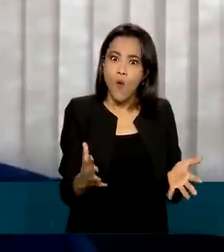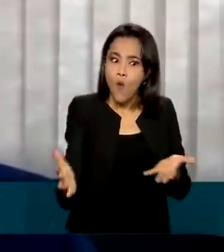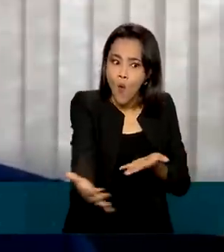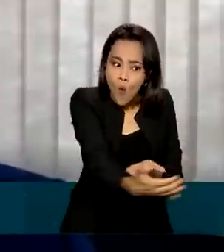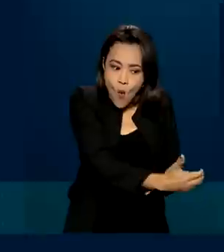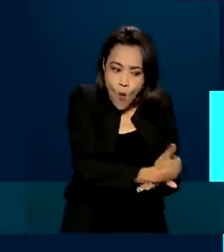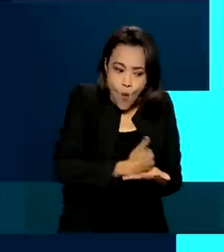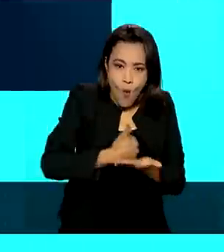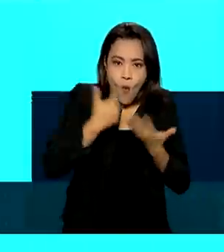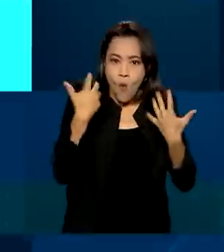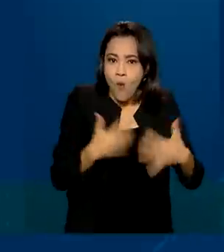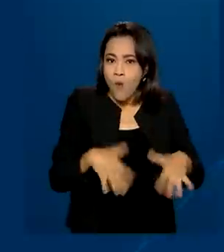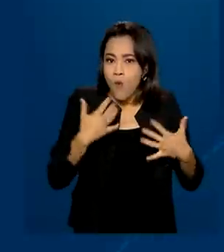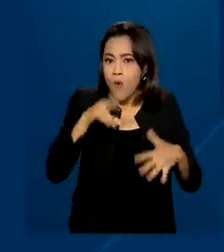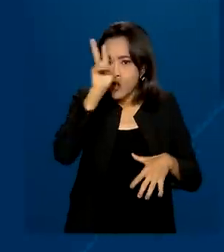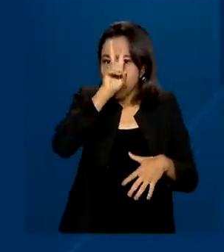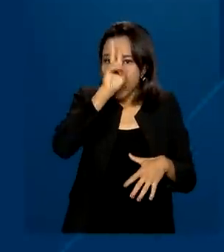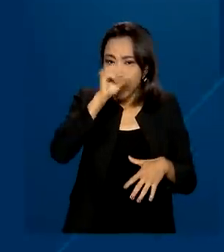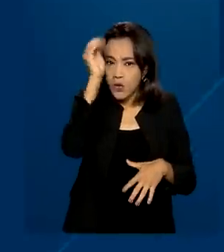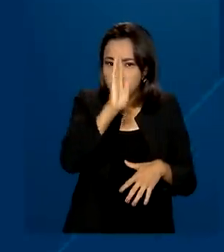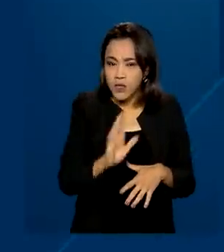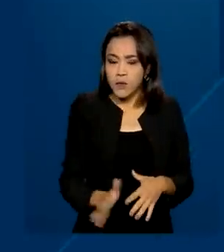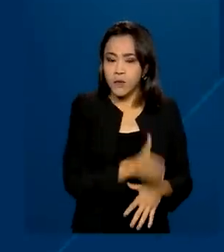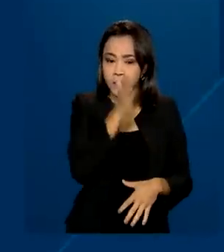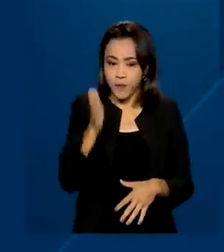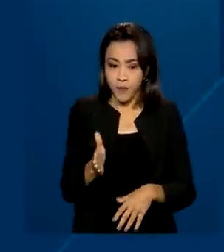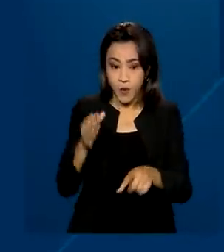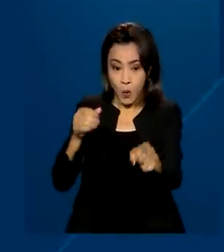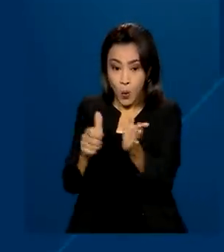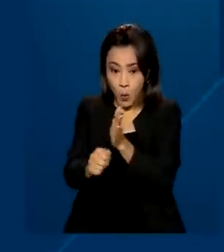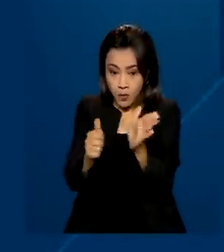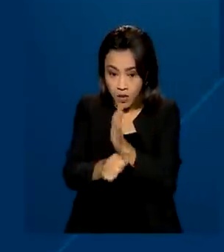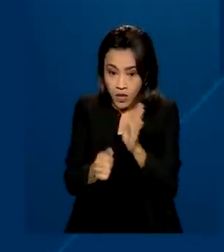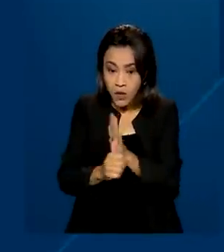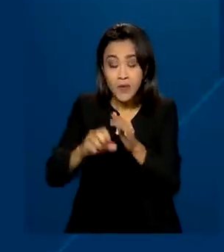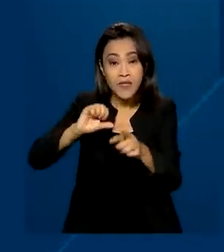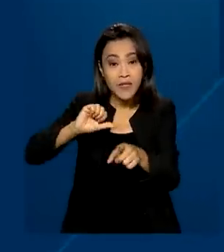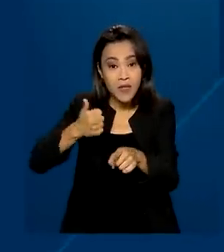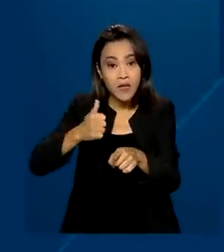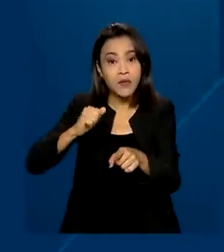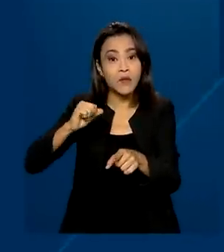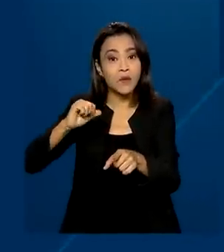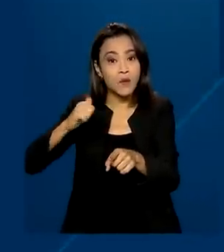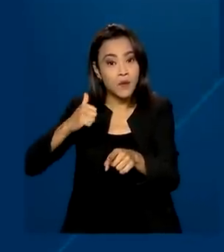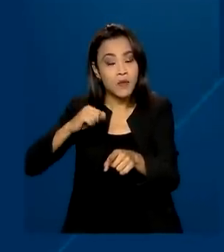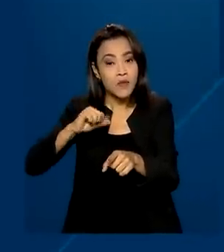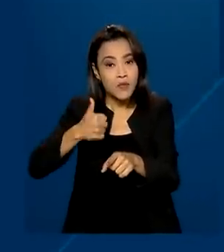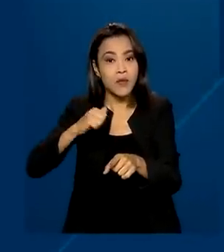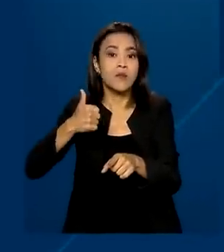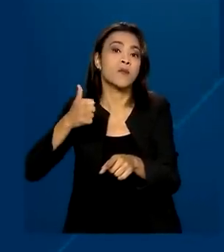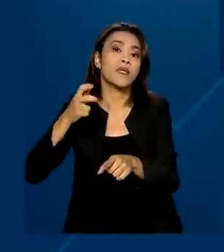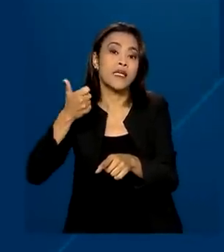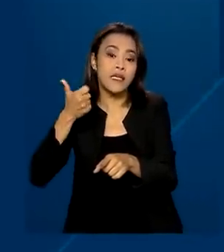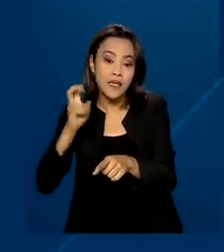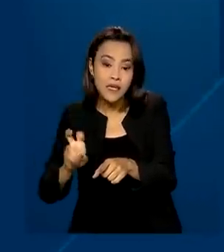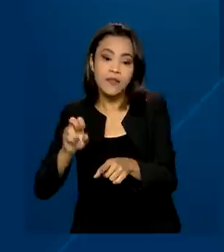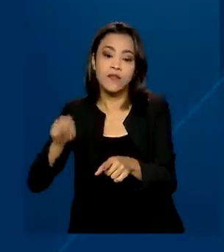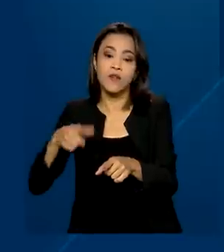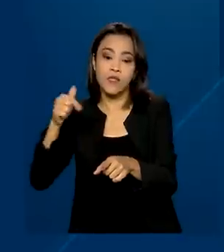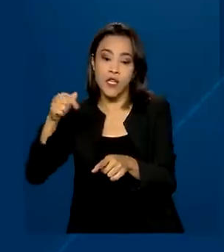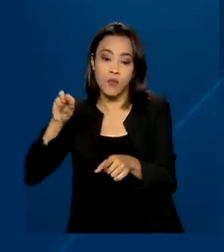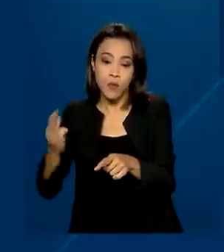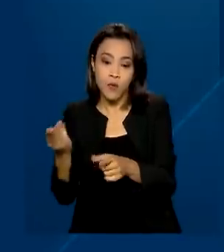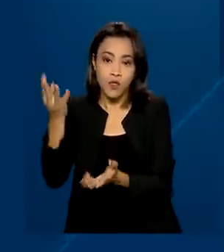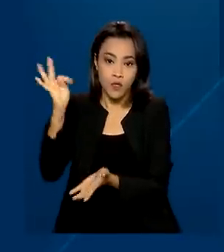história do país. O milho com expectativa de colheita de 115,7 milhões de toneladas e o